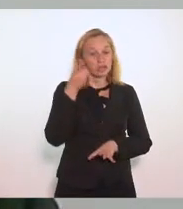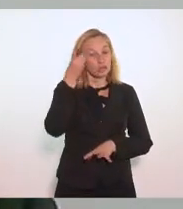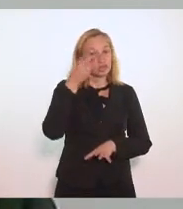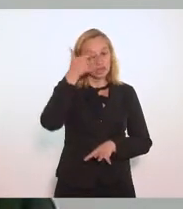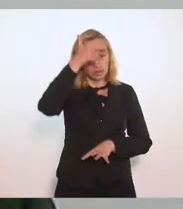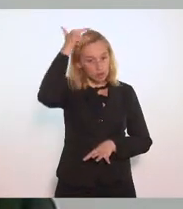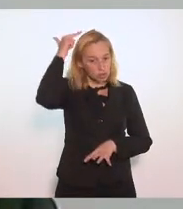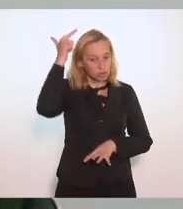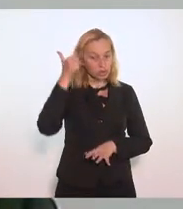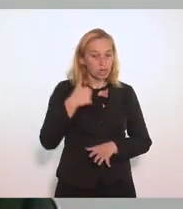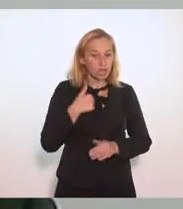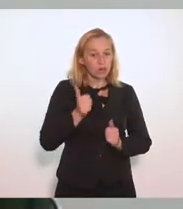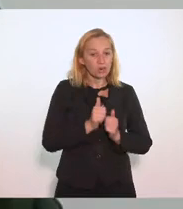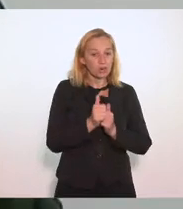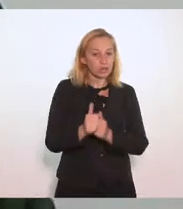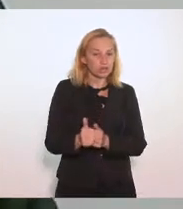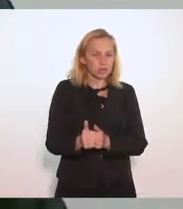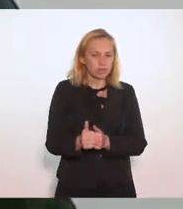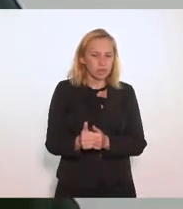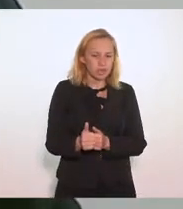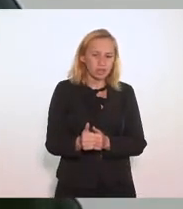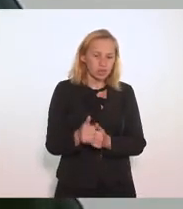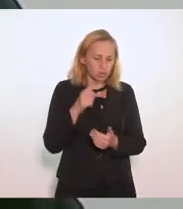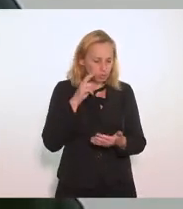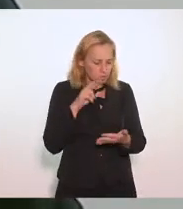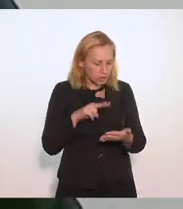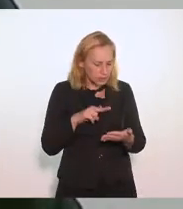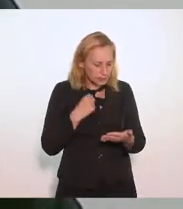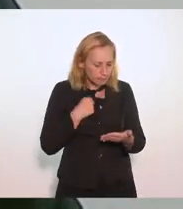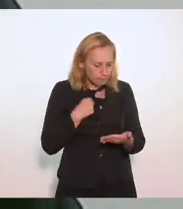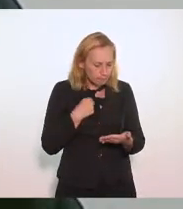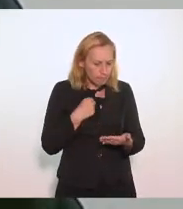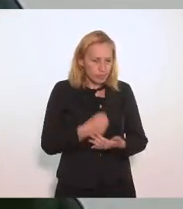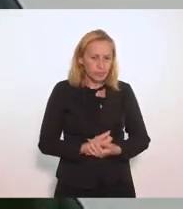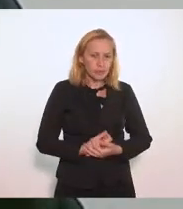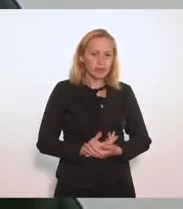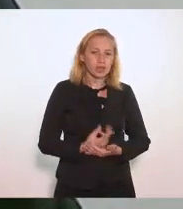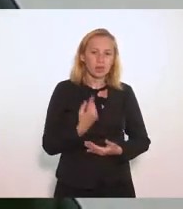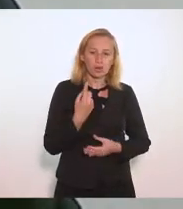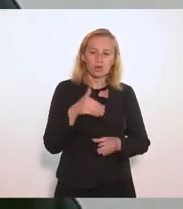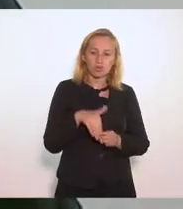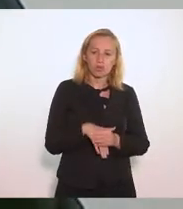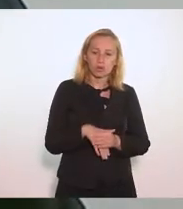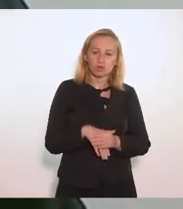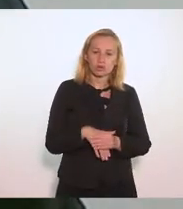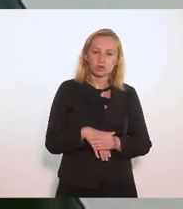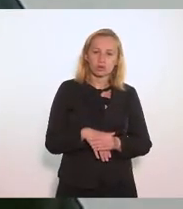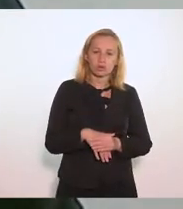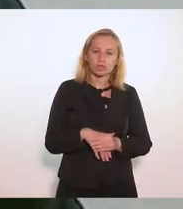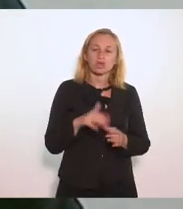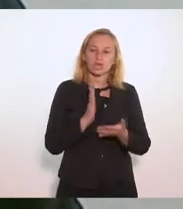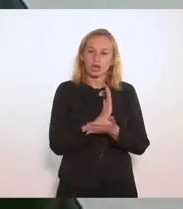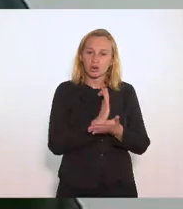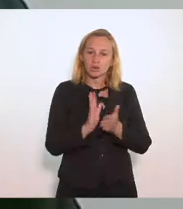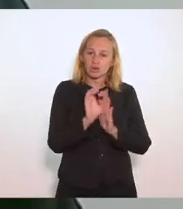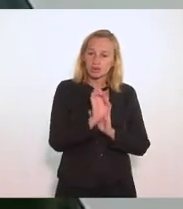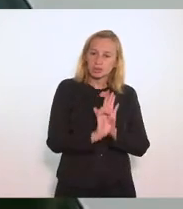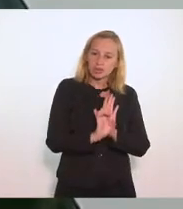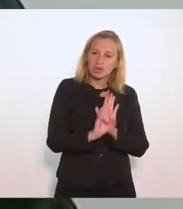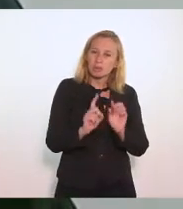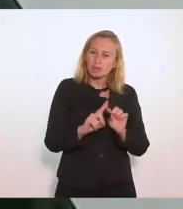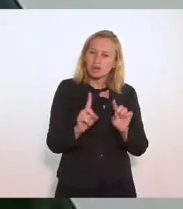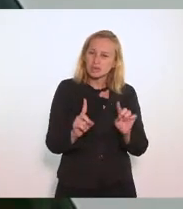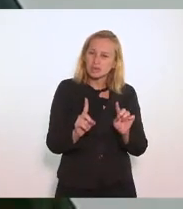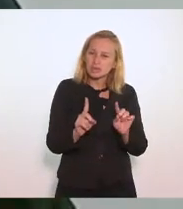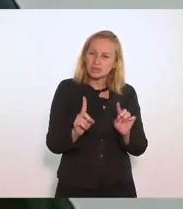encaminhamento Nós preparamos aqui Um voto A respeito De algumas emendas Mas